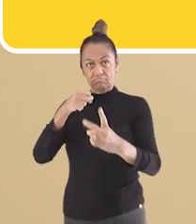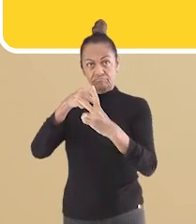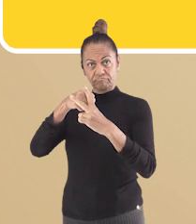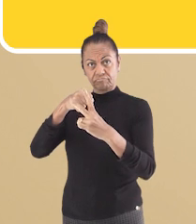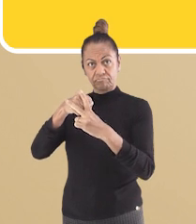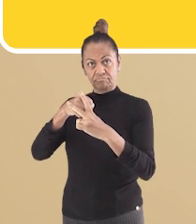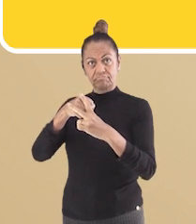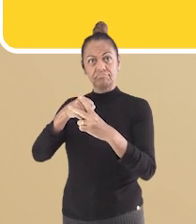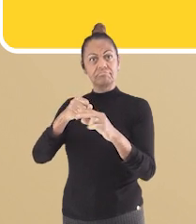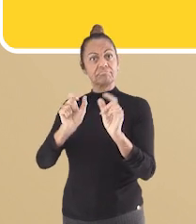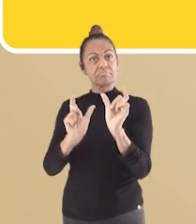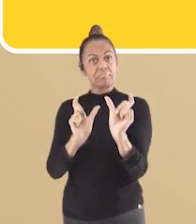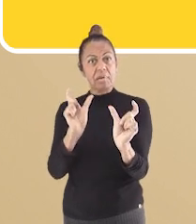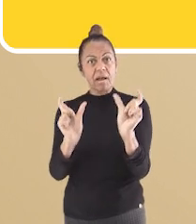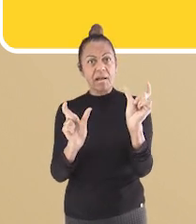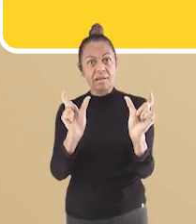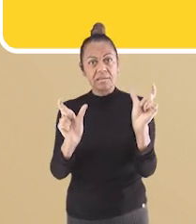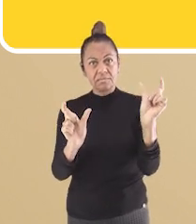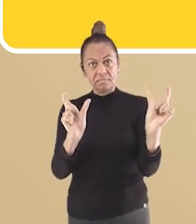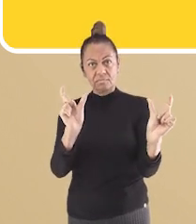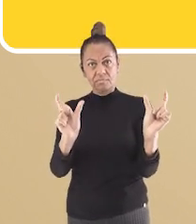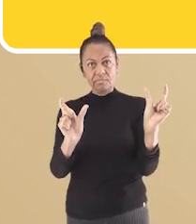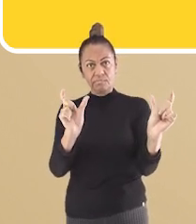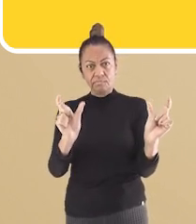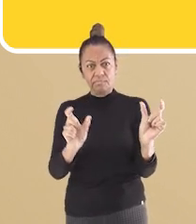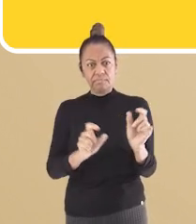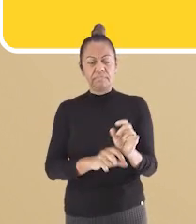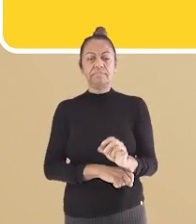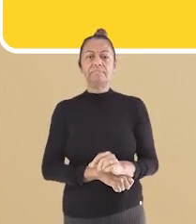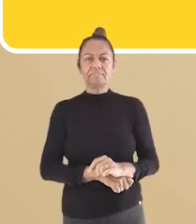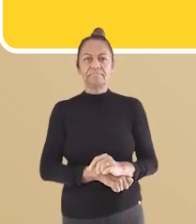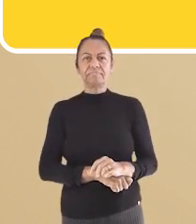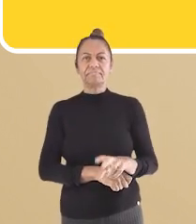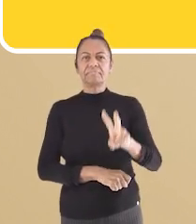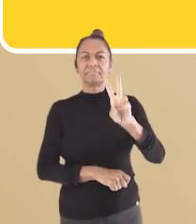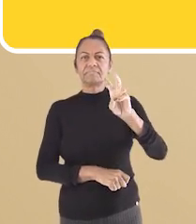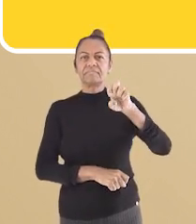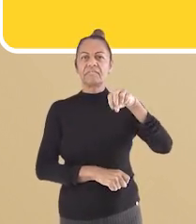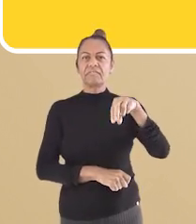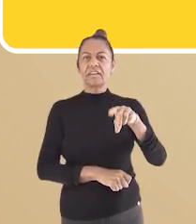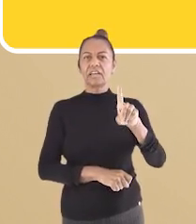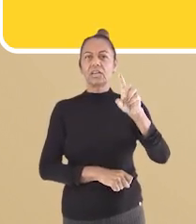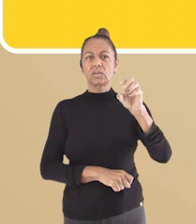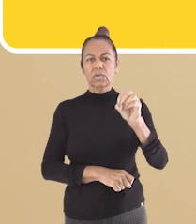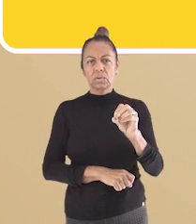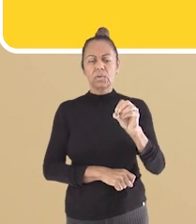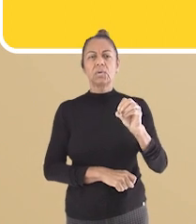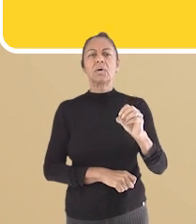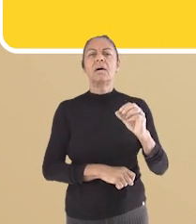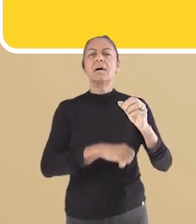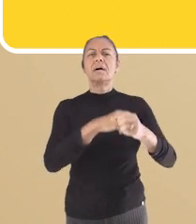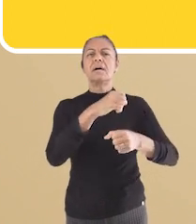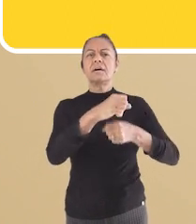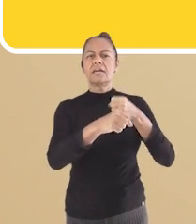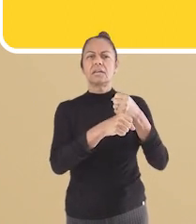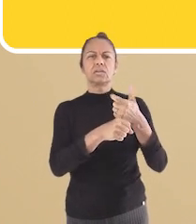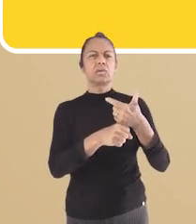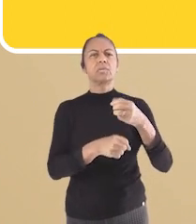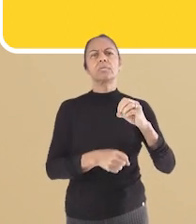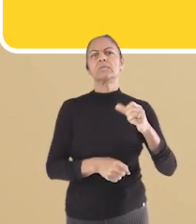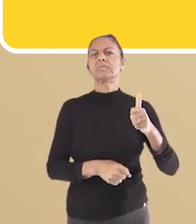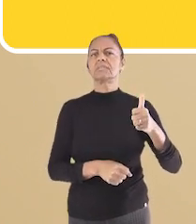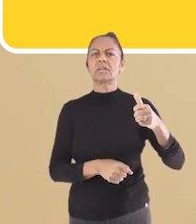Linguagem verbal tem apenas palavras. Vendo ou no 2019,